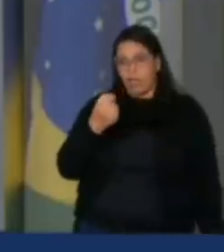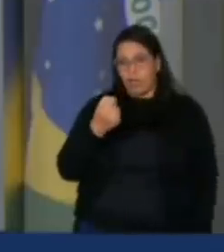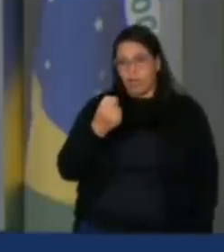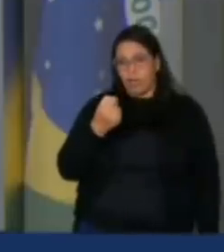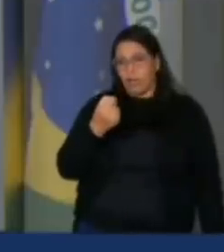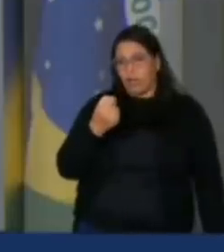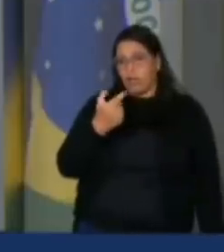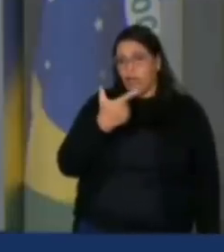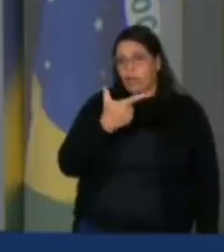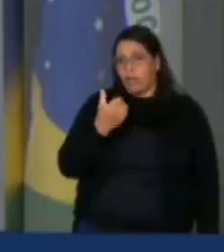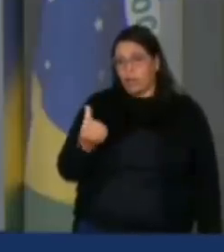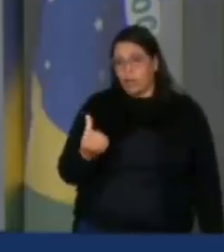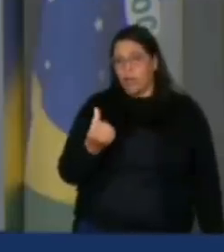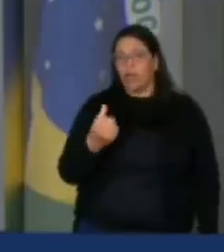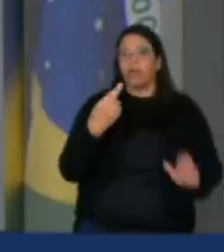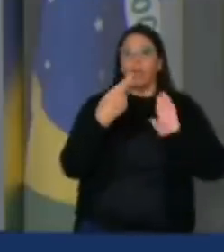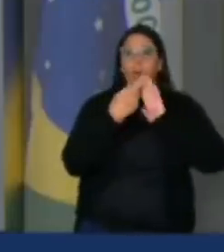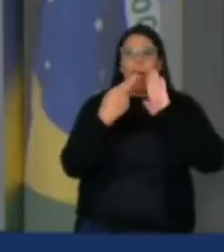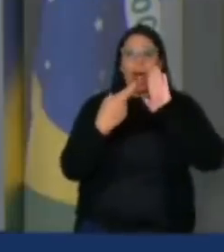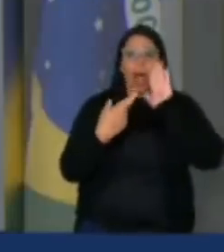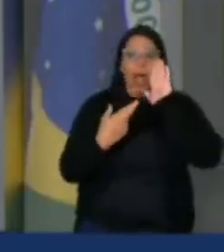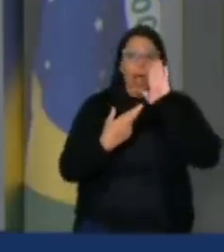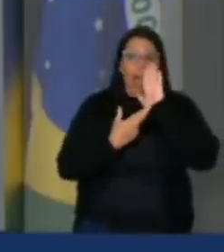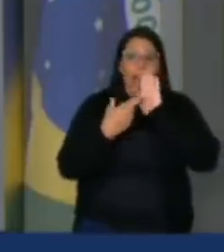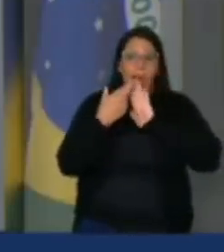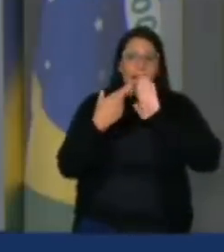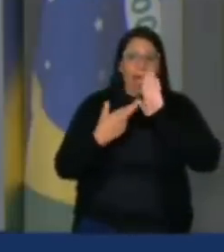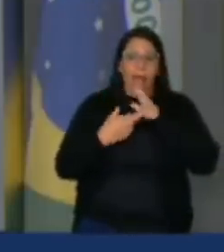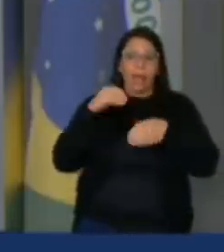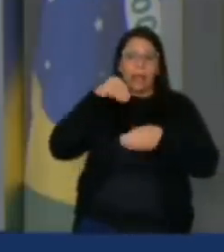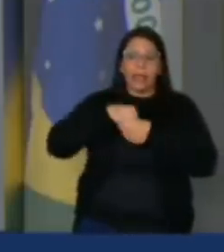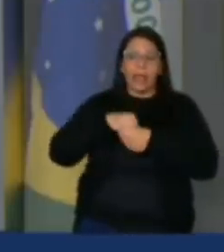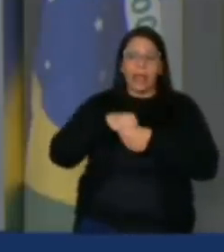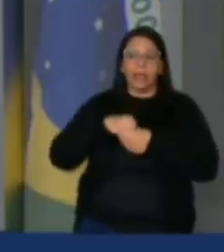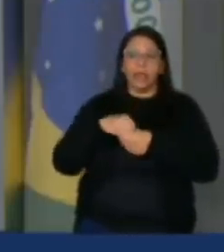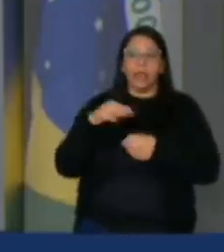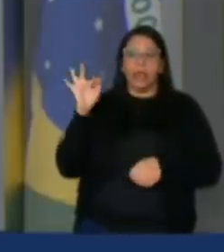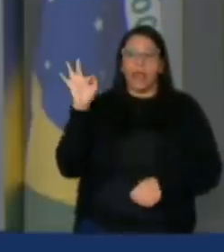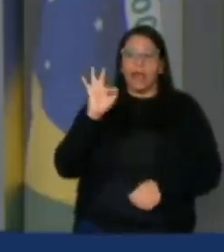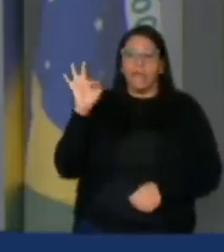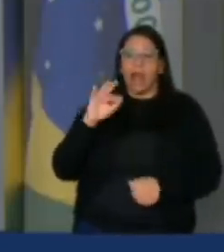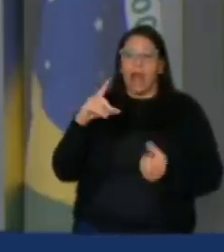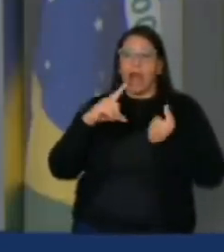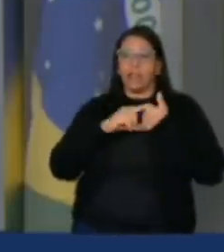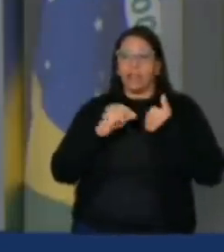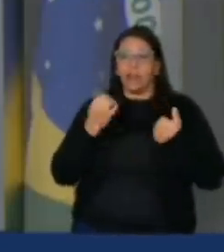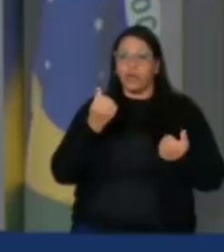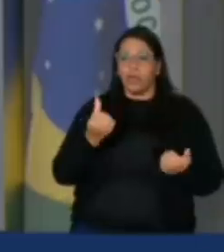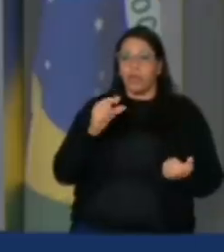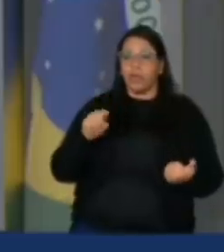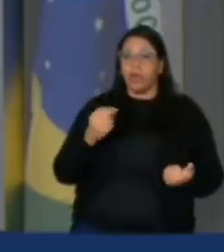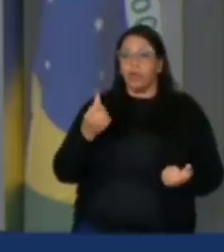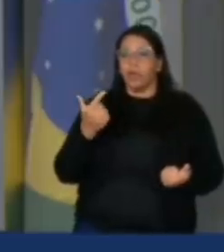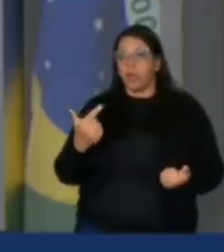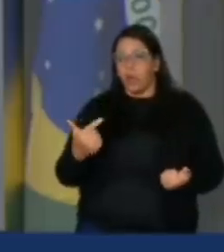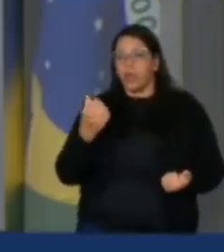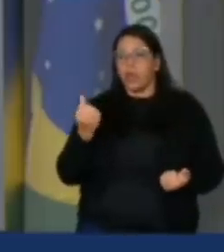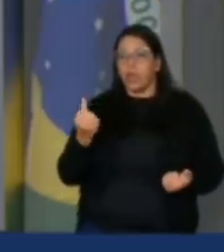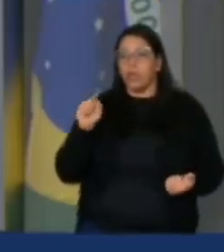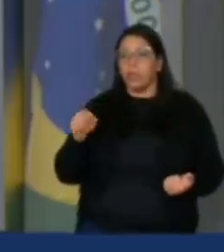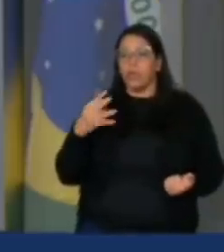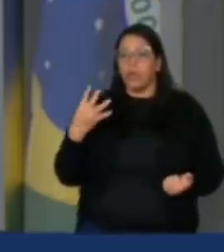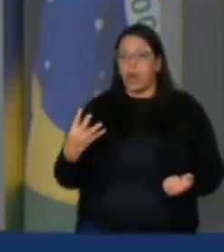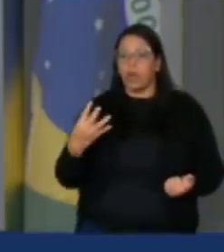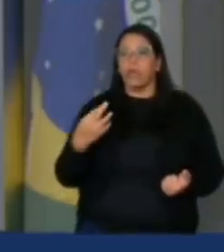dentro do livro de regras do Acordo de Paris. Dentro do Acordo de Paris, os artigos 6.2 e 6.4, eles tentam